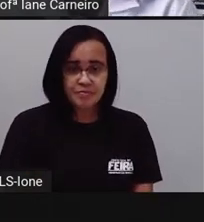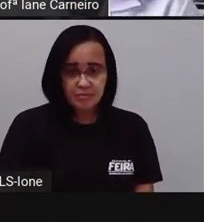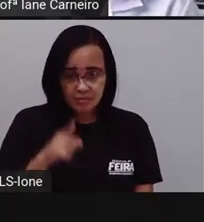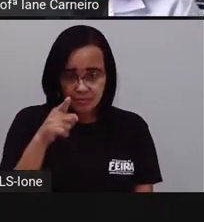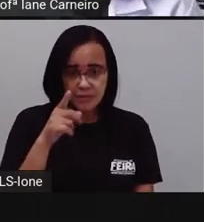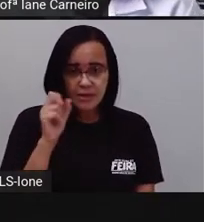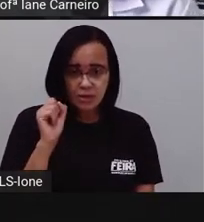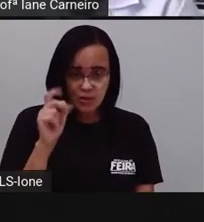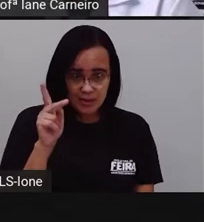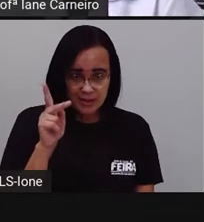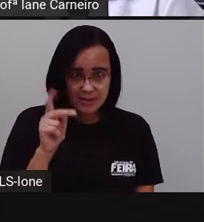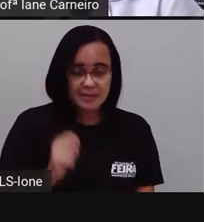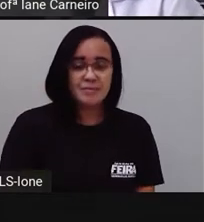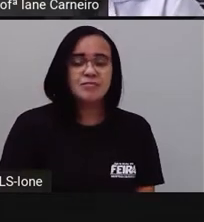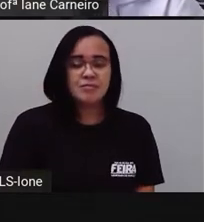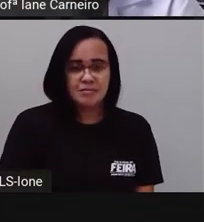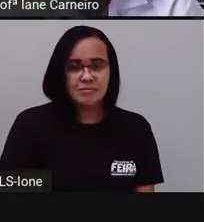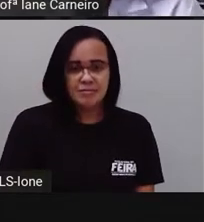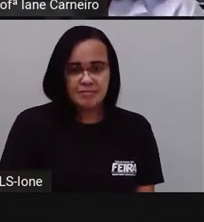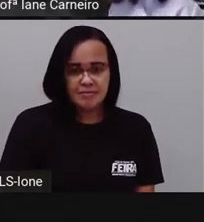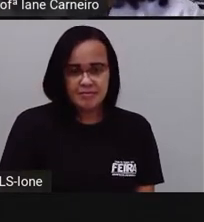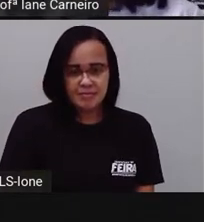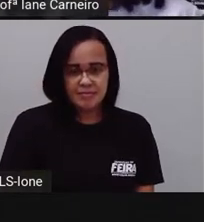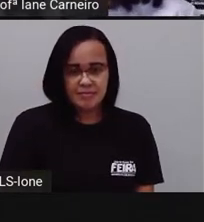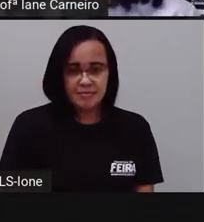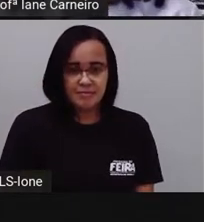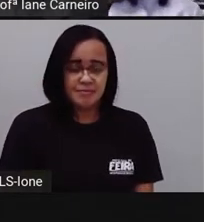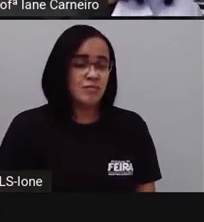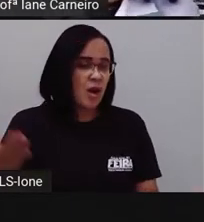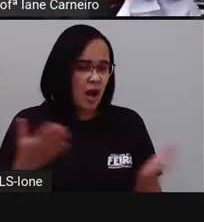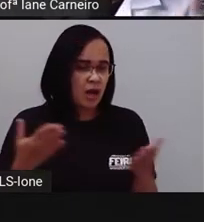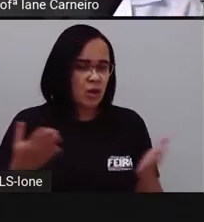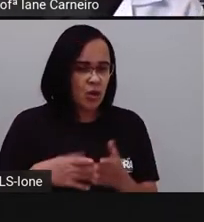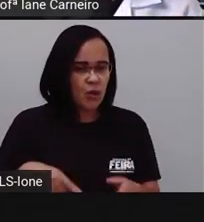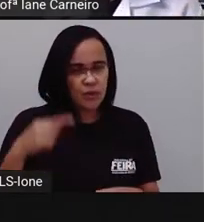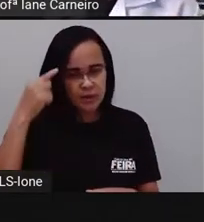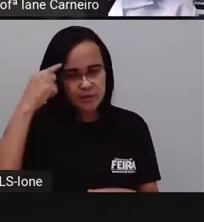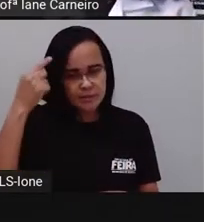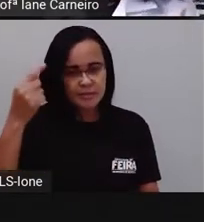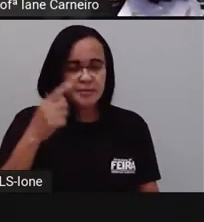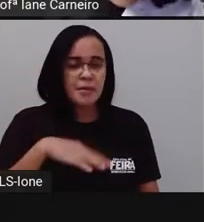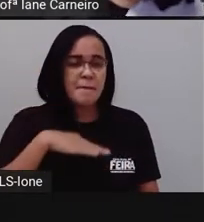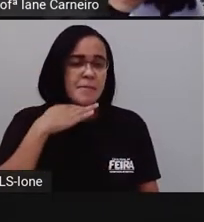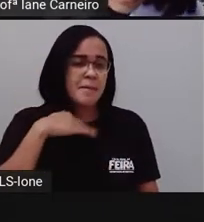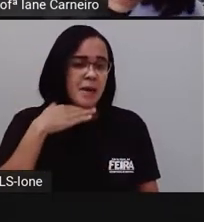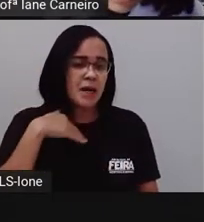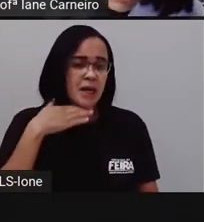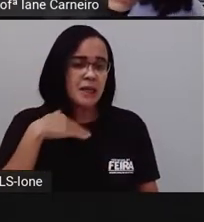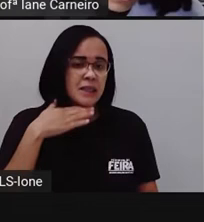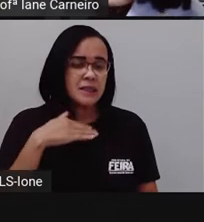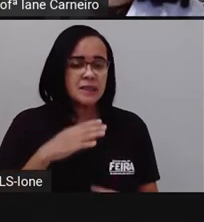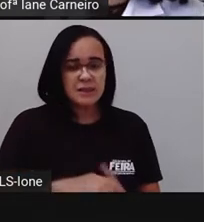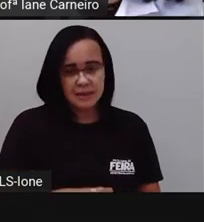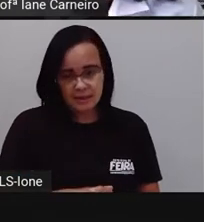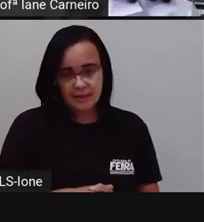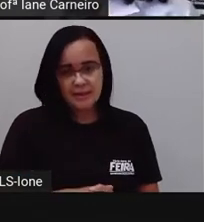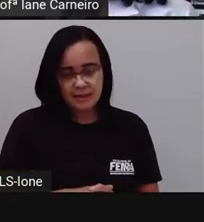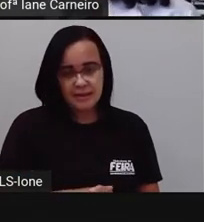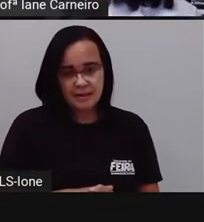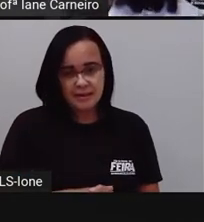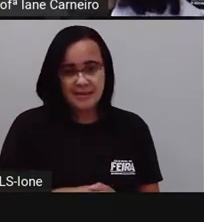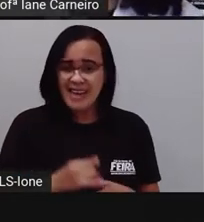Vamos agora pensar que você entrevistou a sua mãe, tá bom? Então, o nome do pai, Carlos, o nome da mãe, Joana.